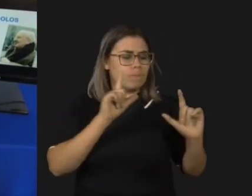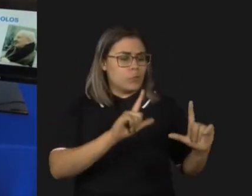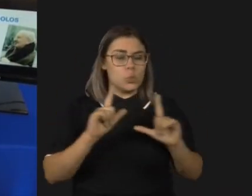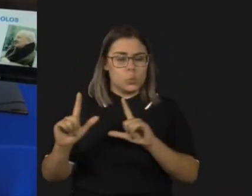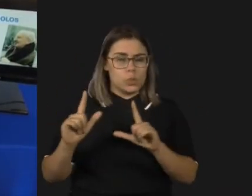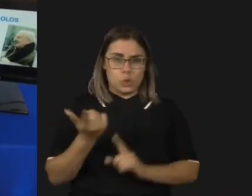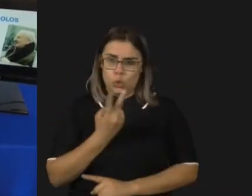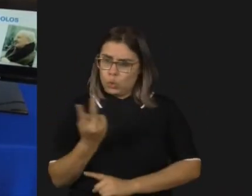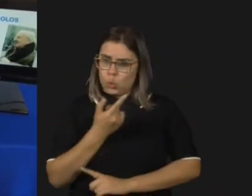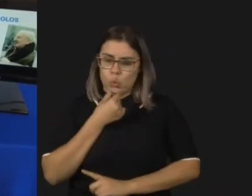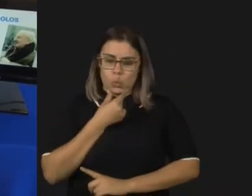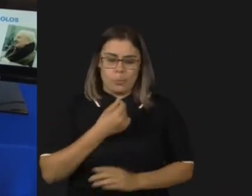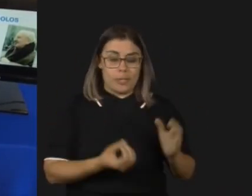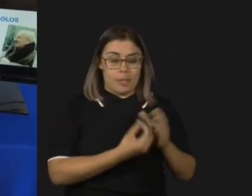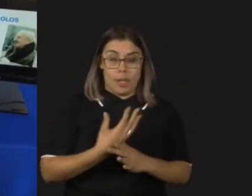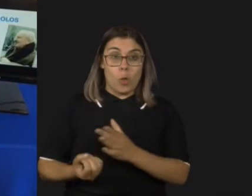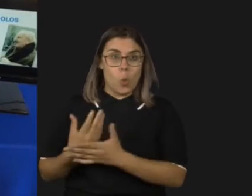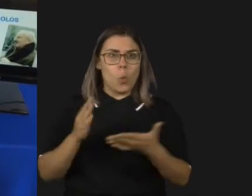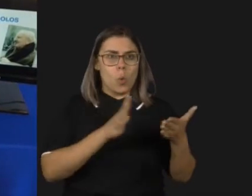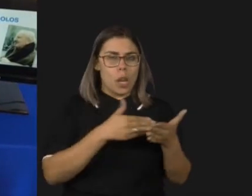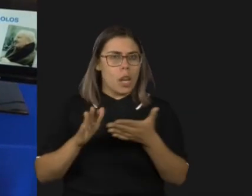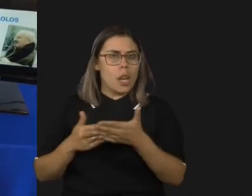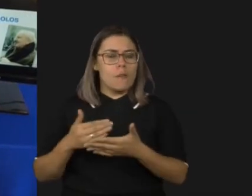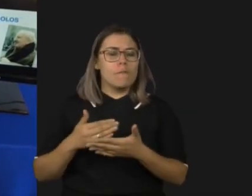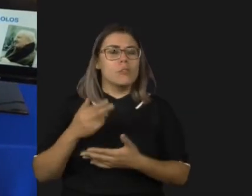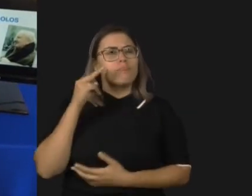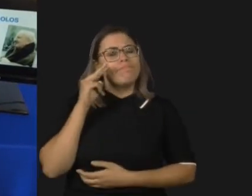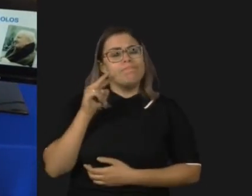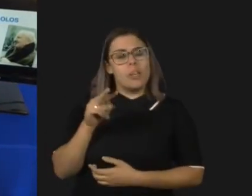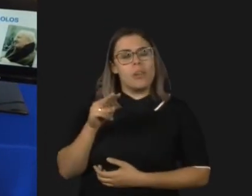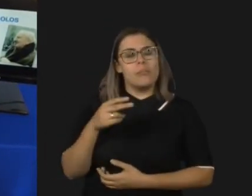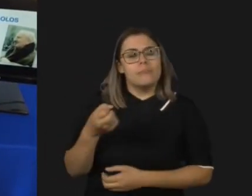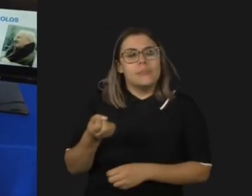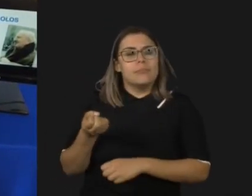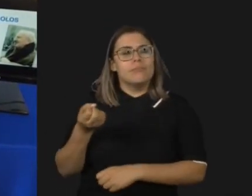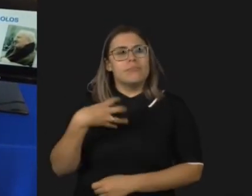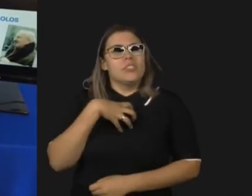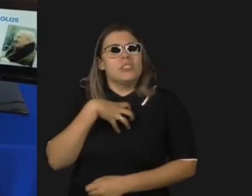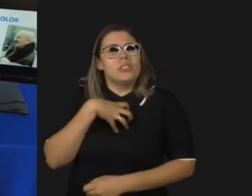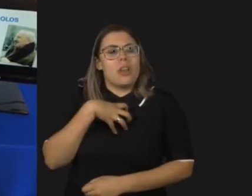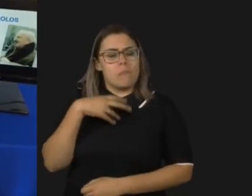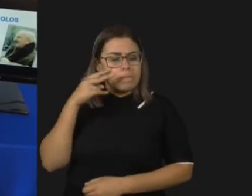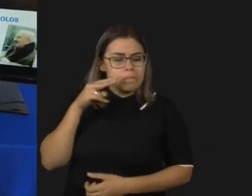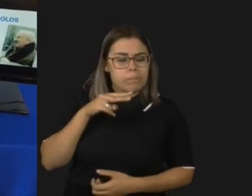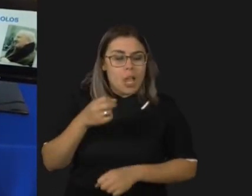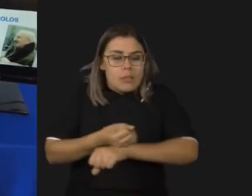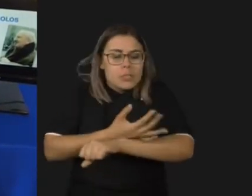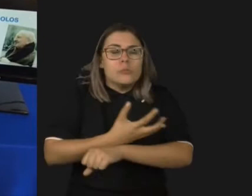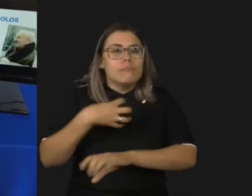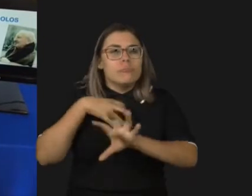estar na vanguarda de apreciar a literatura e poder evoluir dentro dela